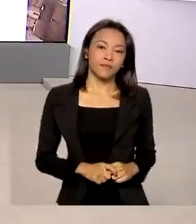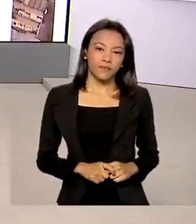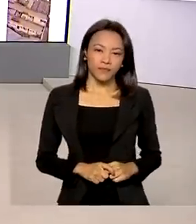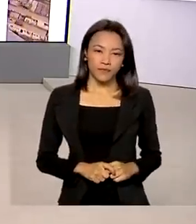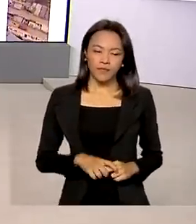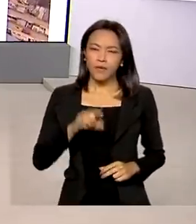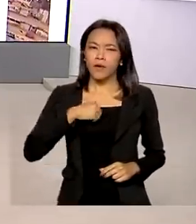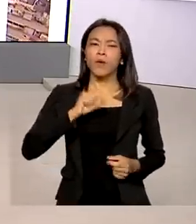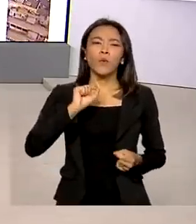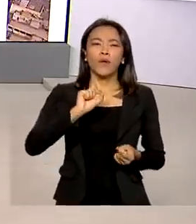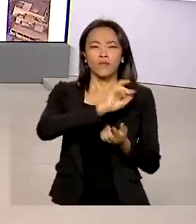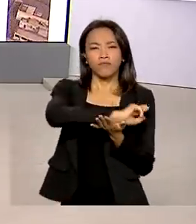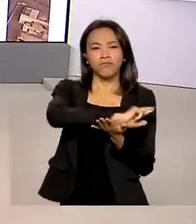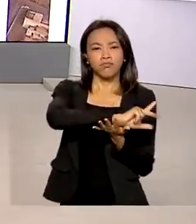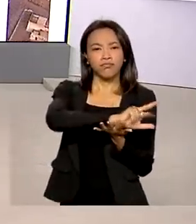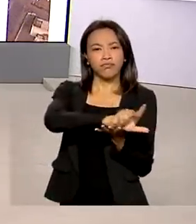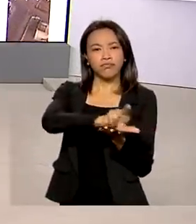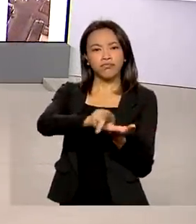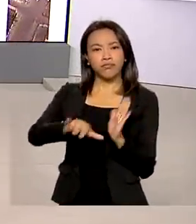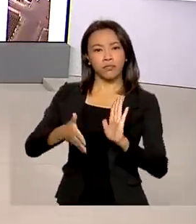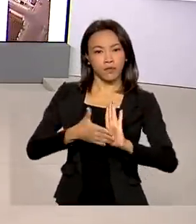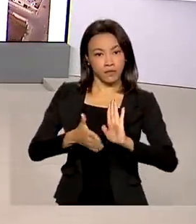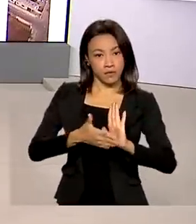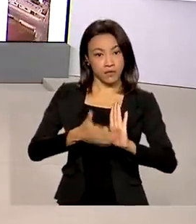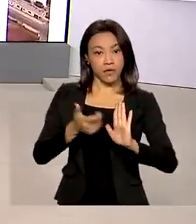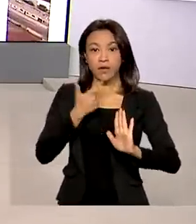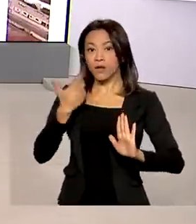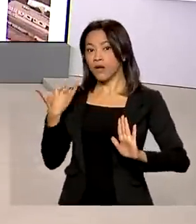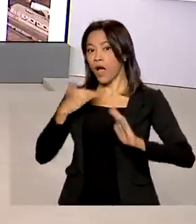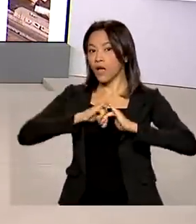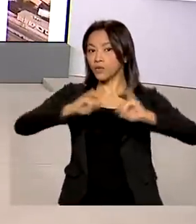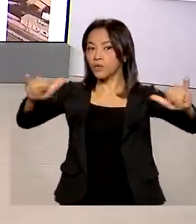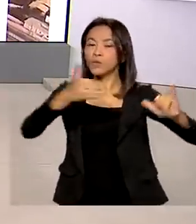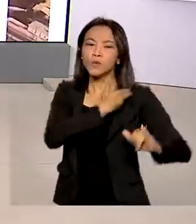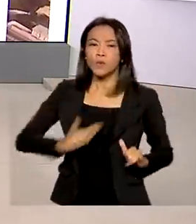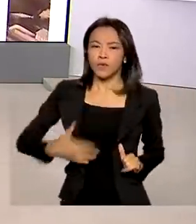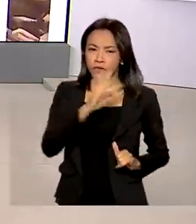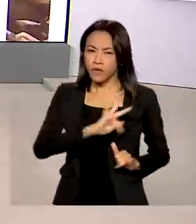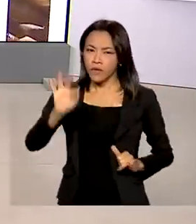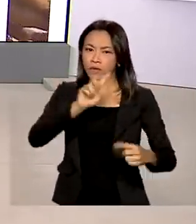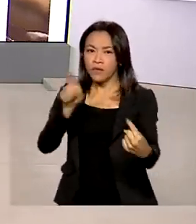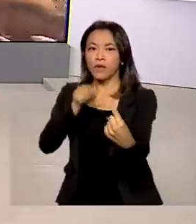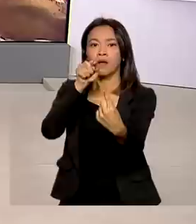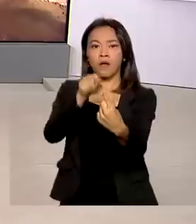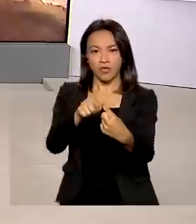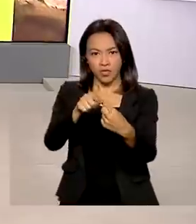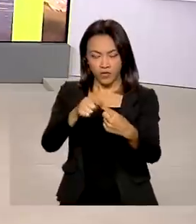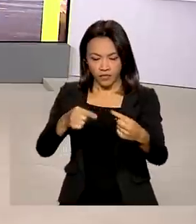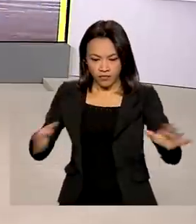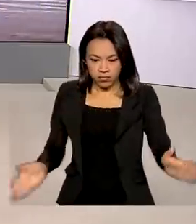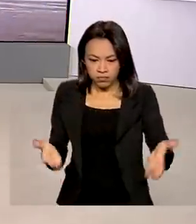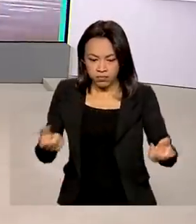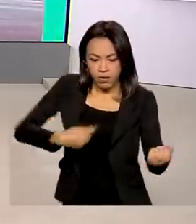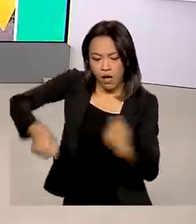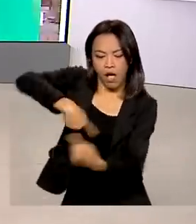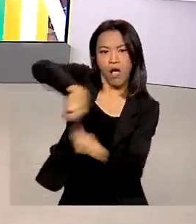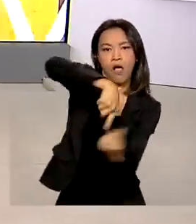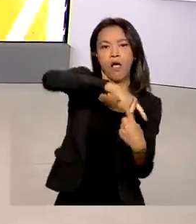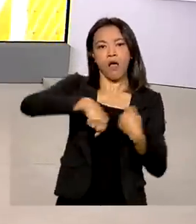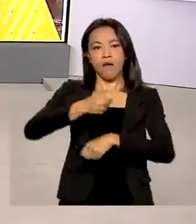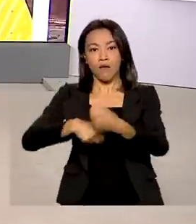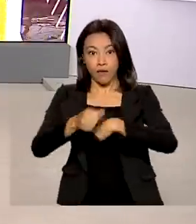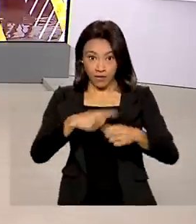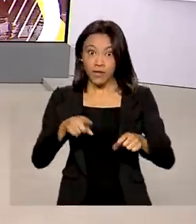Uma série de medidas foram anunciadas pelo governo federal para movimentar a economia e aumentar o poder de